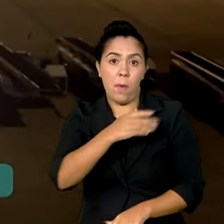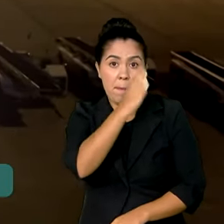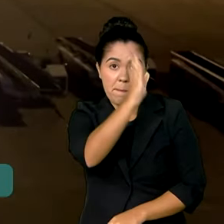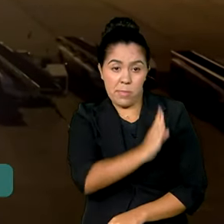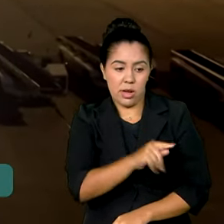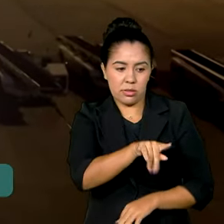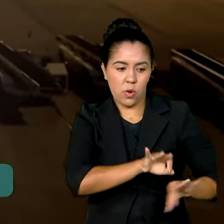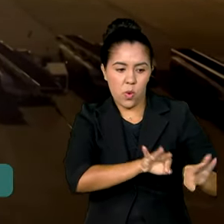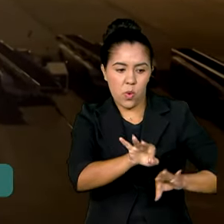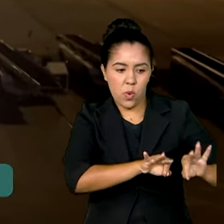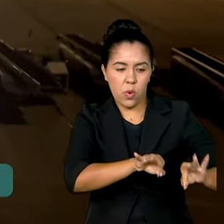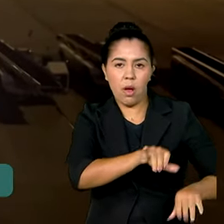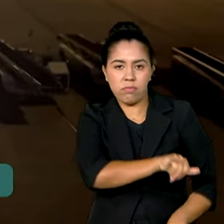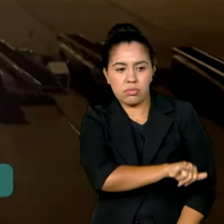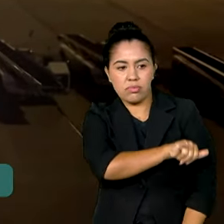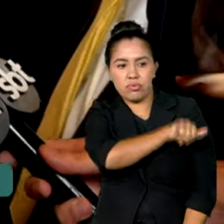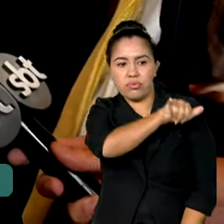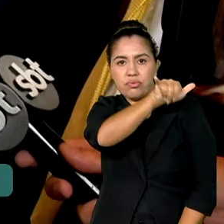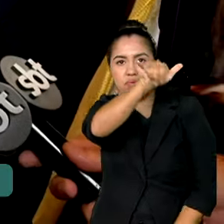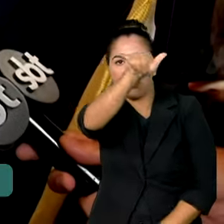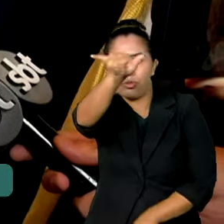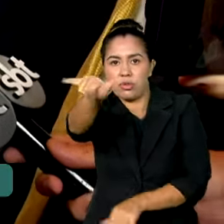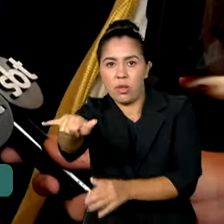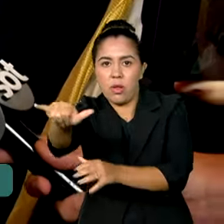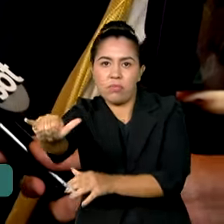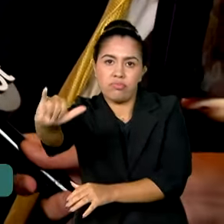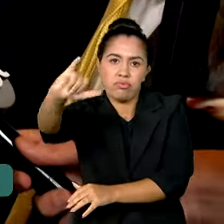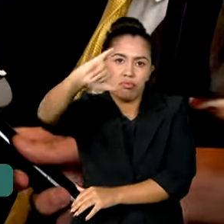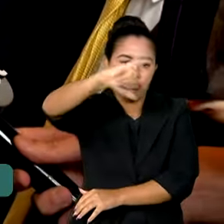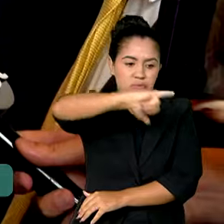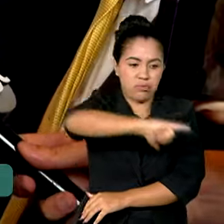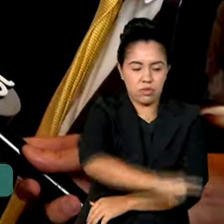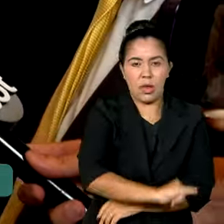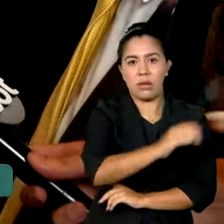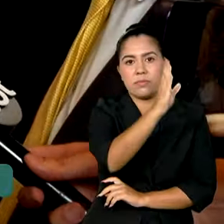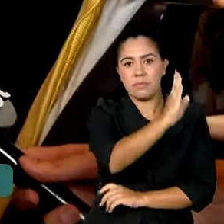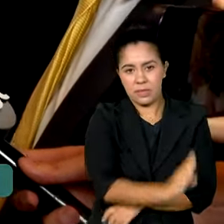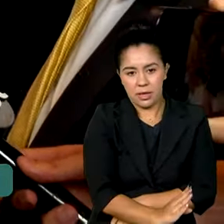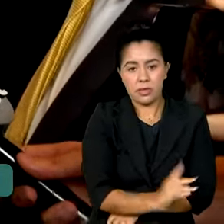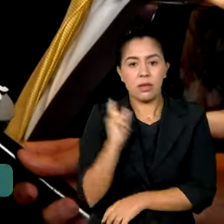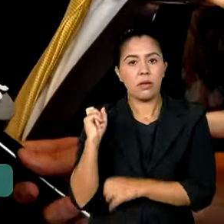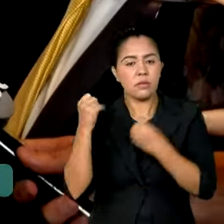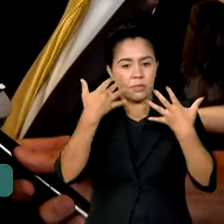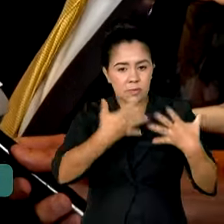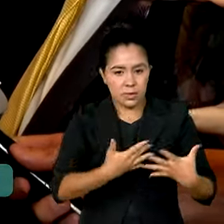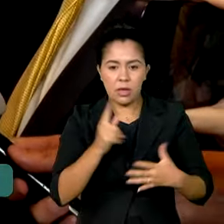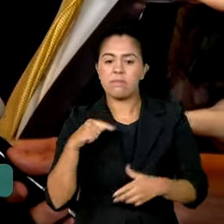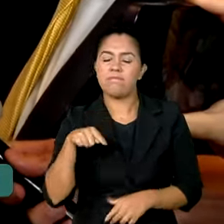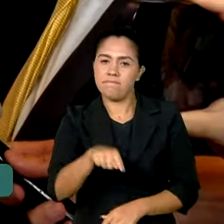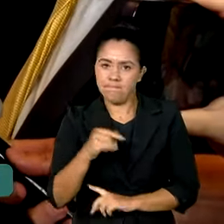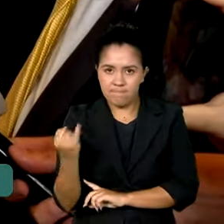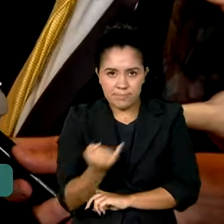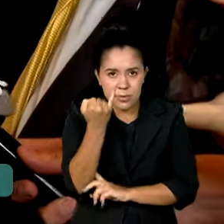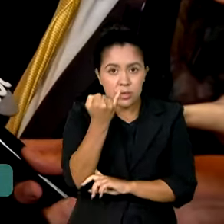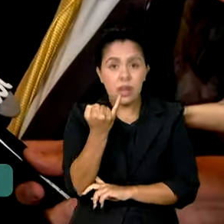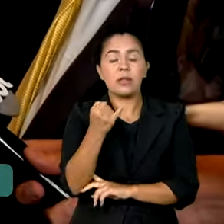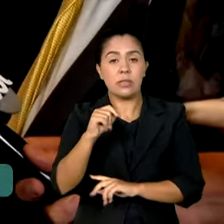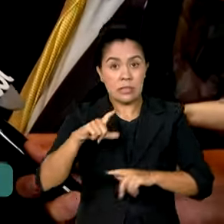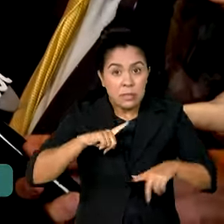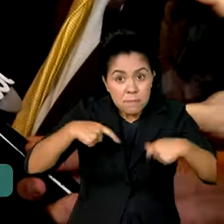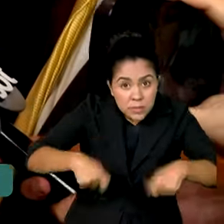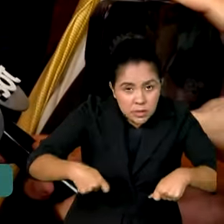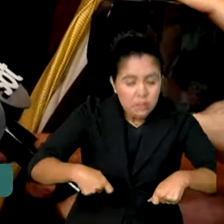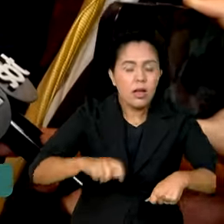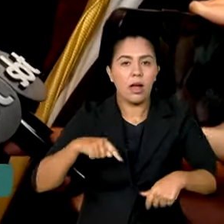repatriação para resgatar brasileiros. Olha, veja, eu acho que é importante, nós vamos fazer isso em todo lugar que for preciso. Agora, o que eu